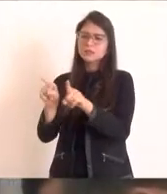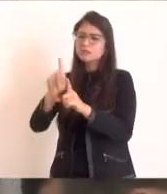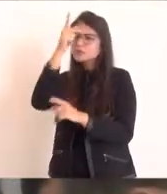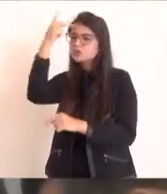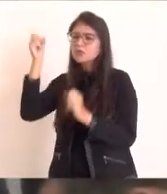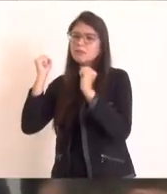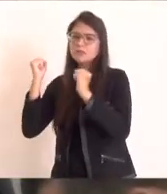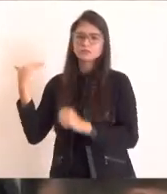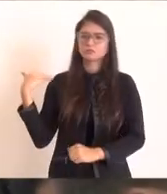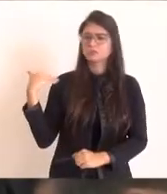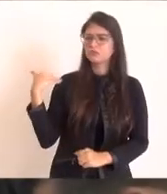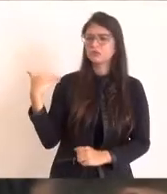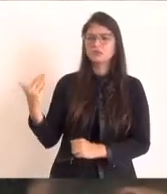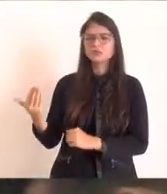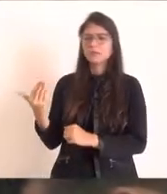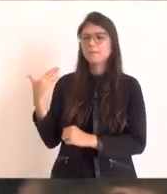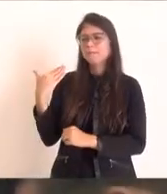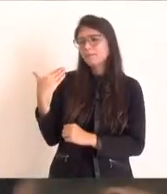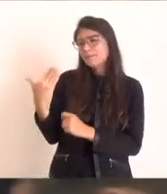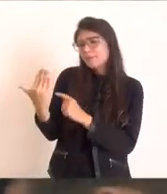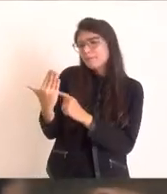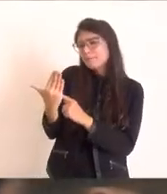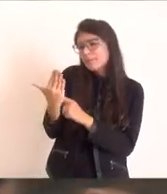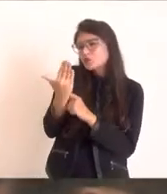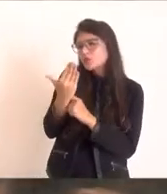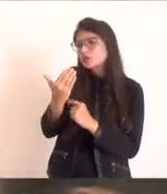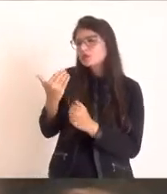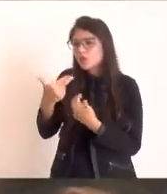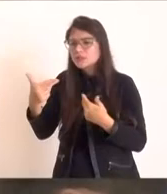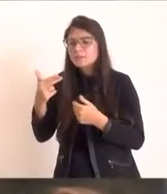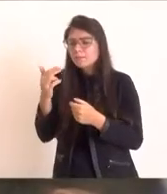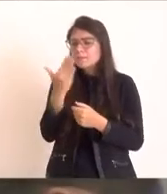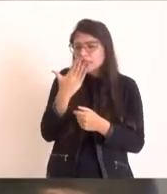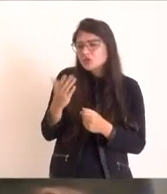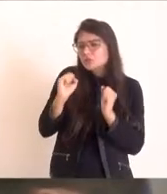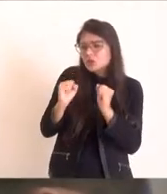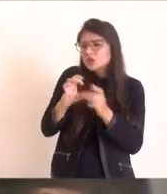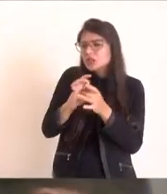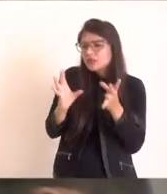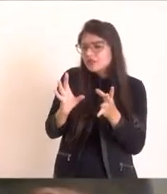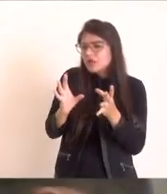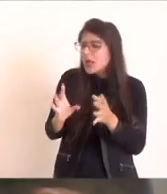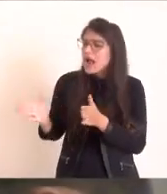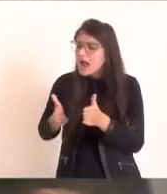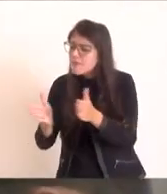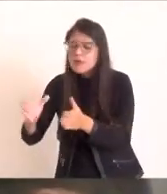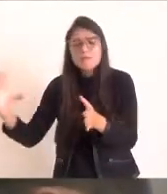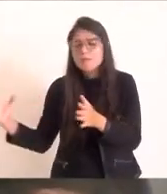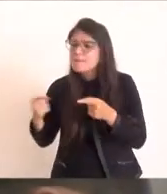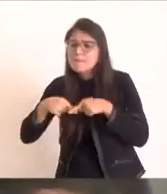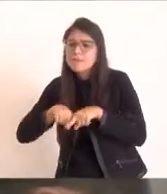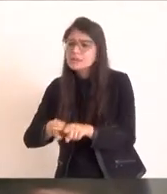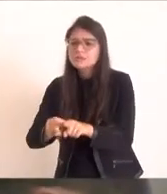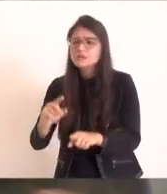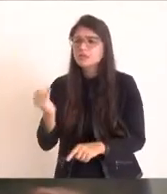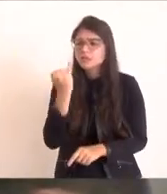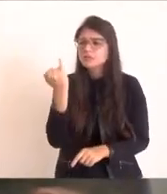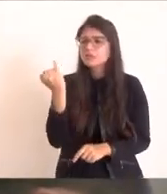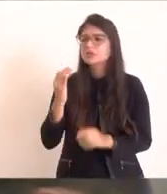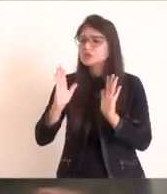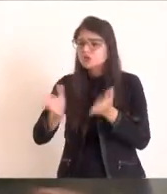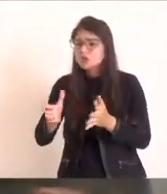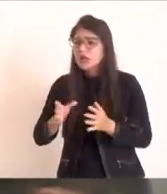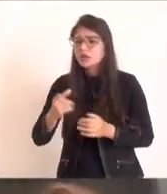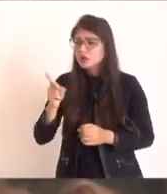governo de cada município, mas buscar junto o caminho, a parceria. Nós fizemos, deu certo. E nós estamos aqui para